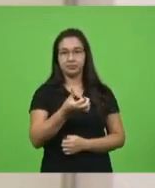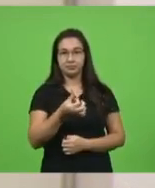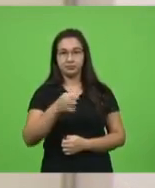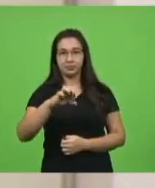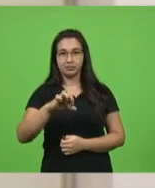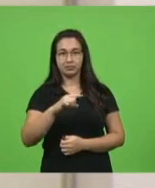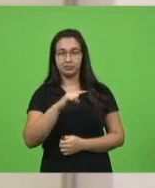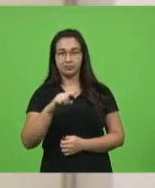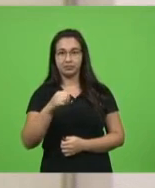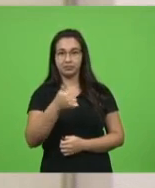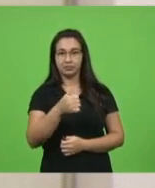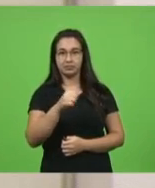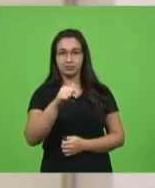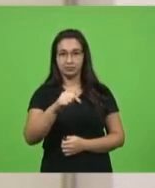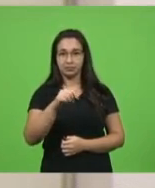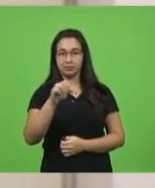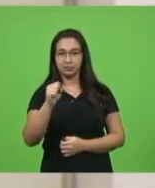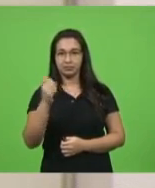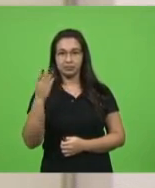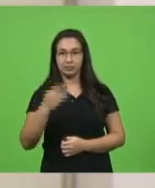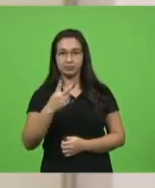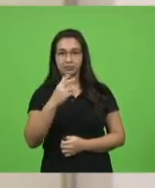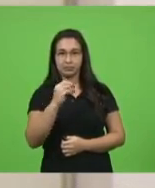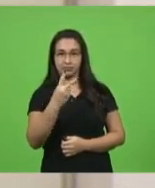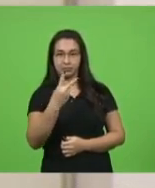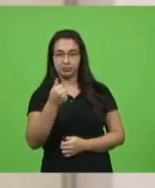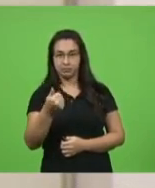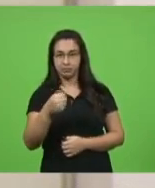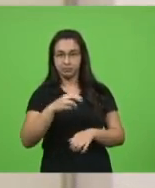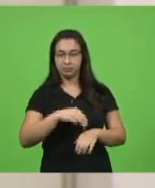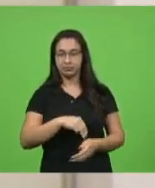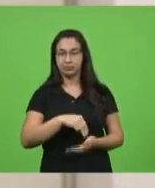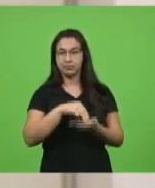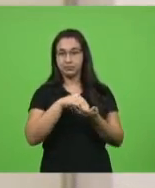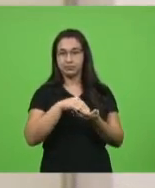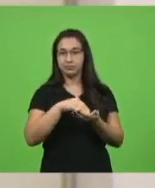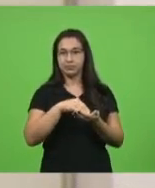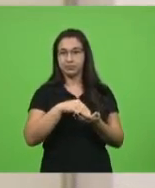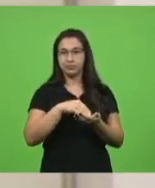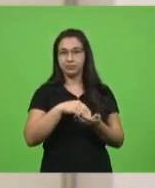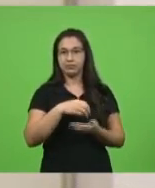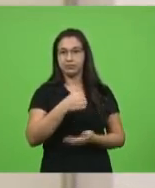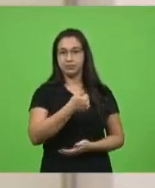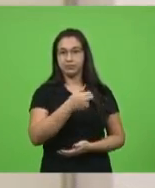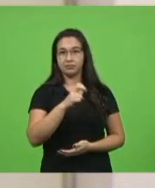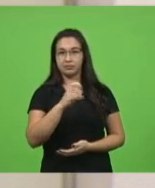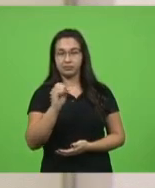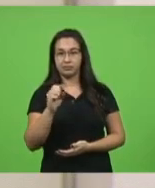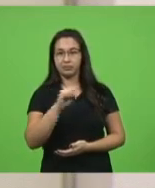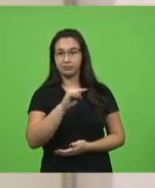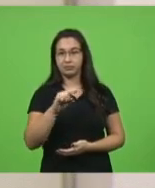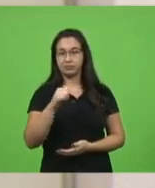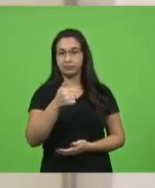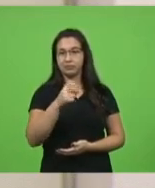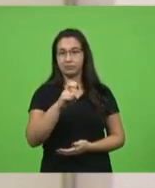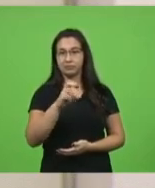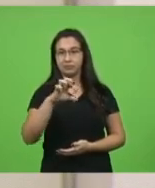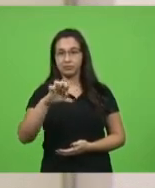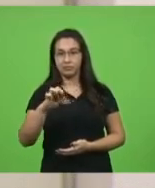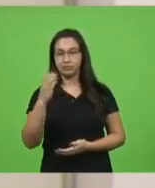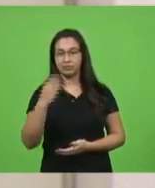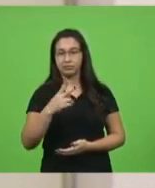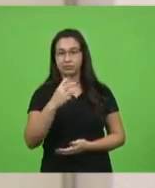178 barra 2021. As moções números 150 a 159 barra 2021.